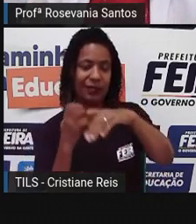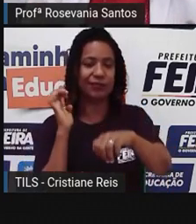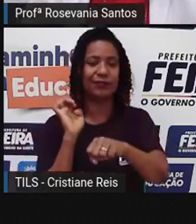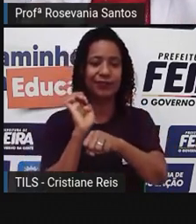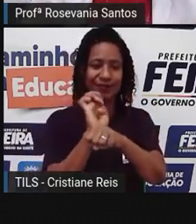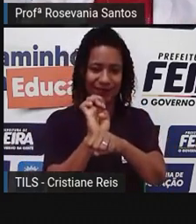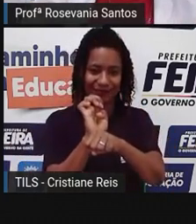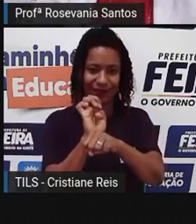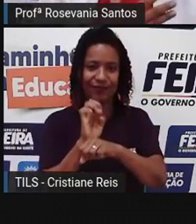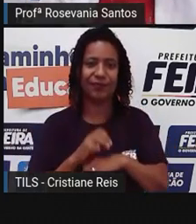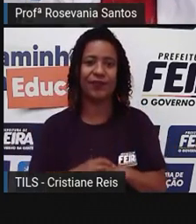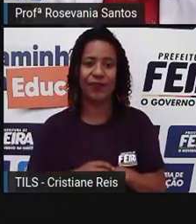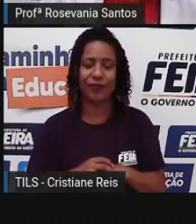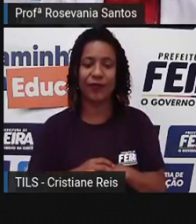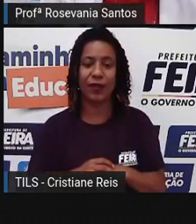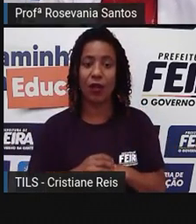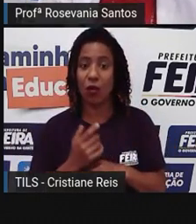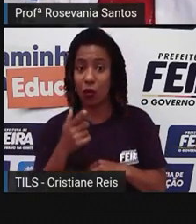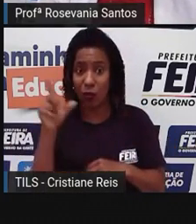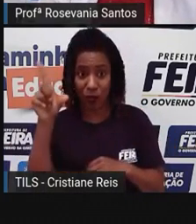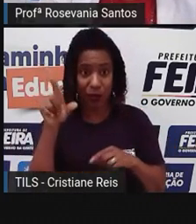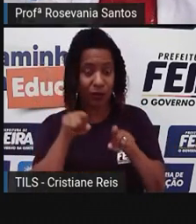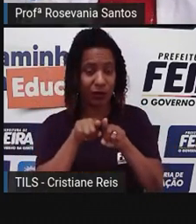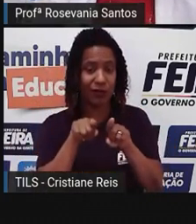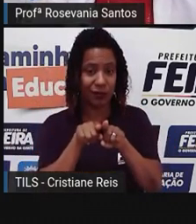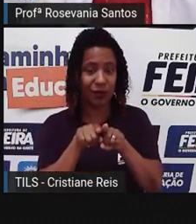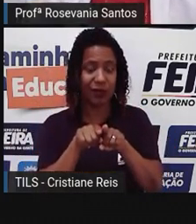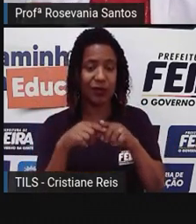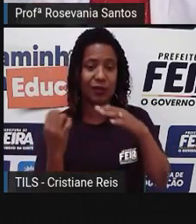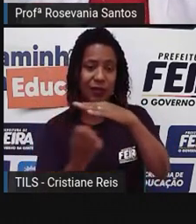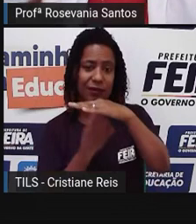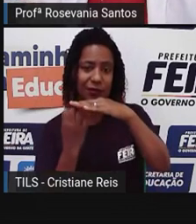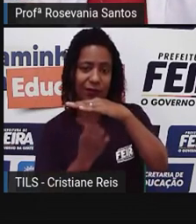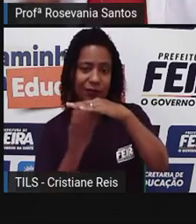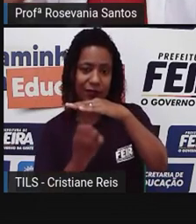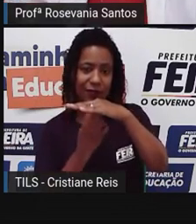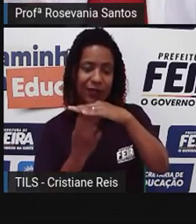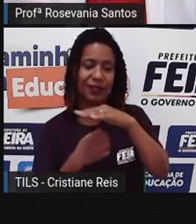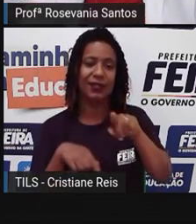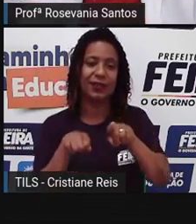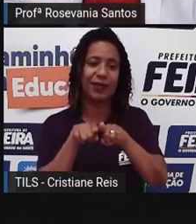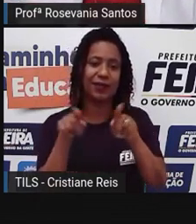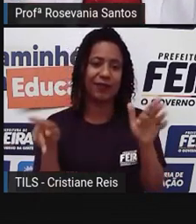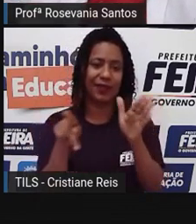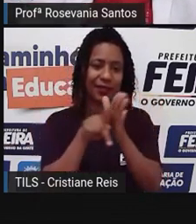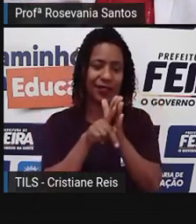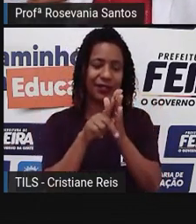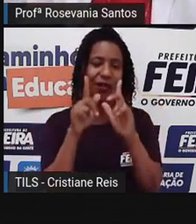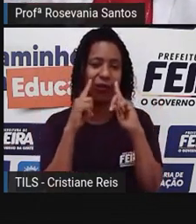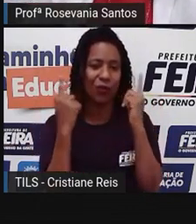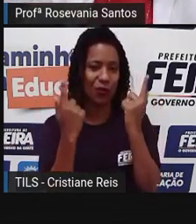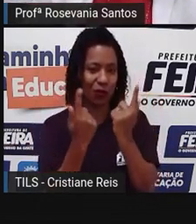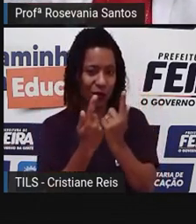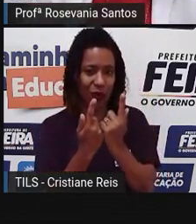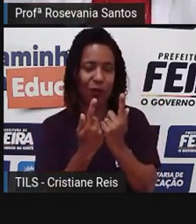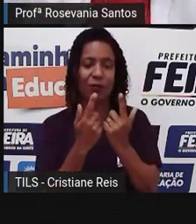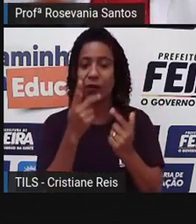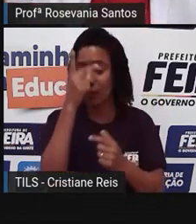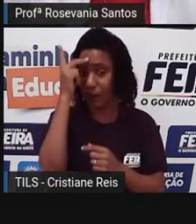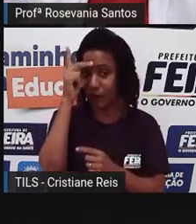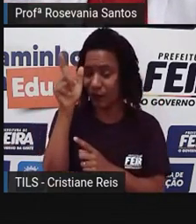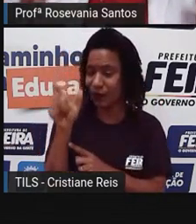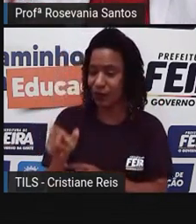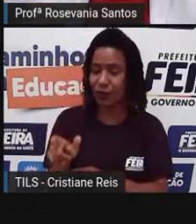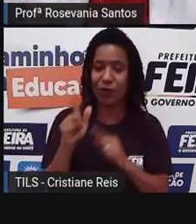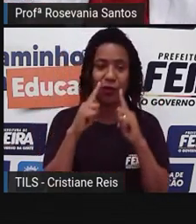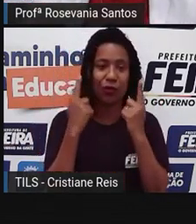E outras empresas desse mesmo ramo, né, desse setor, também pertence a um grupo de pessoas, a uma pessoa ou